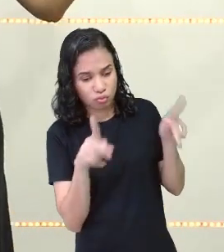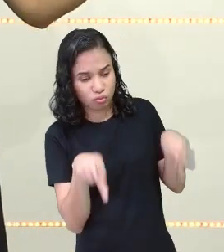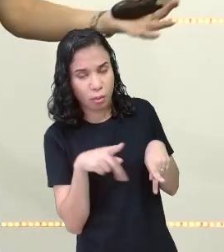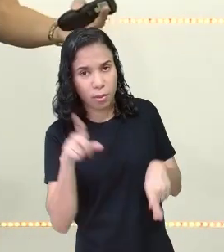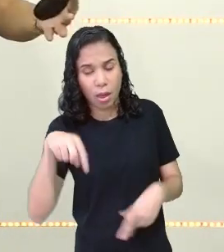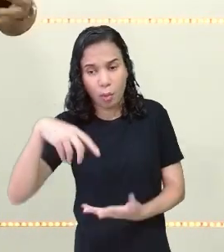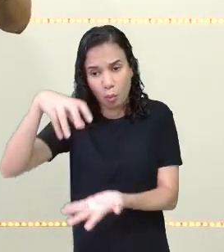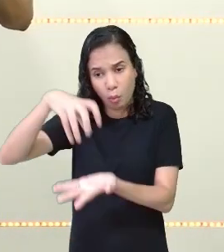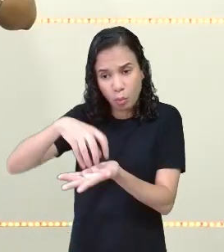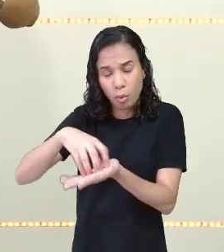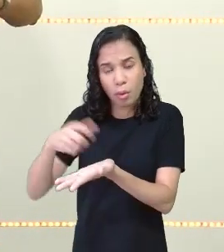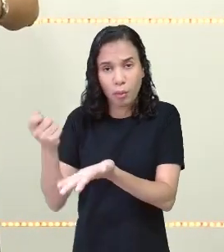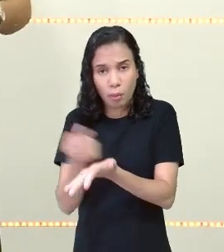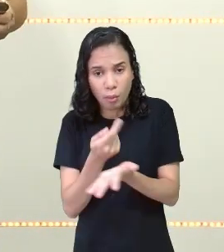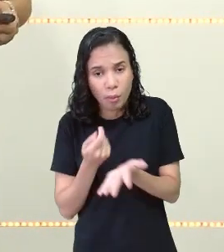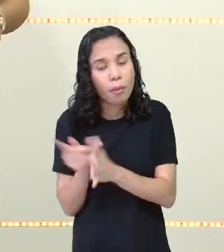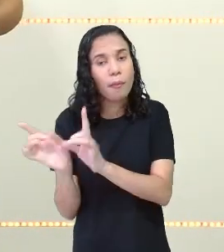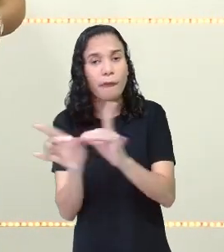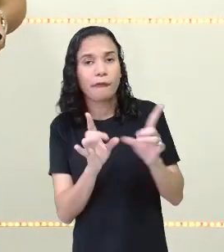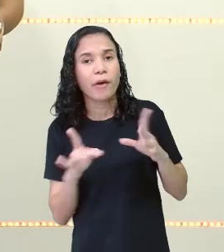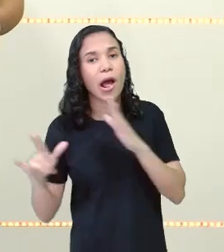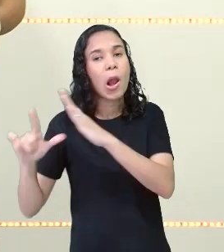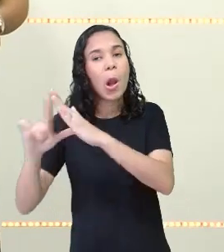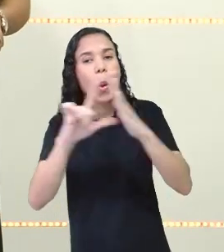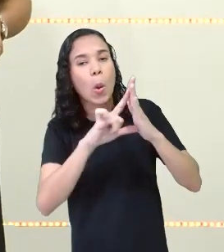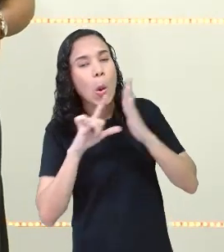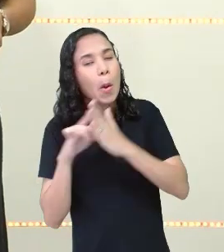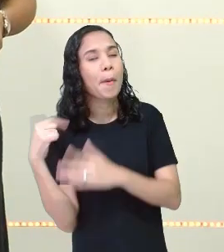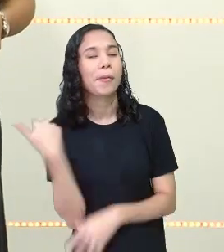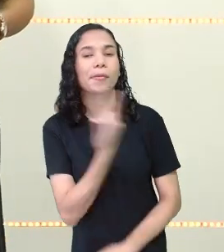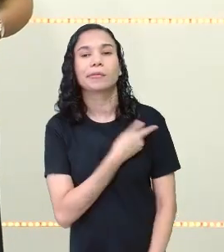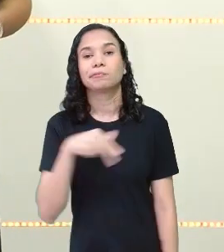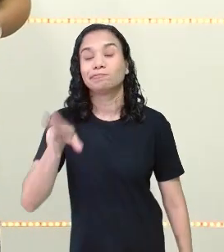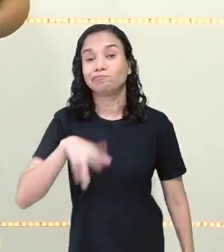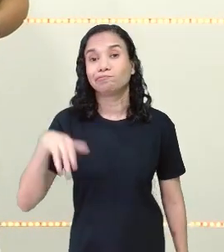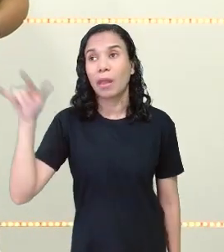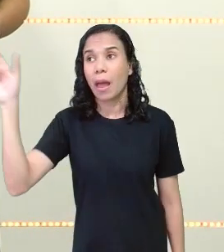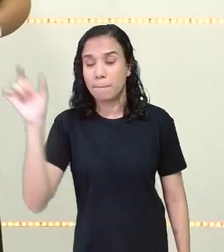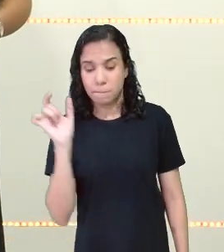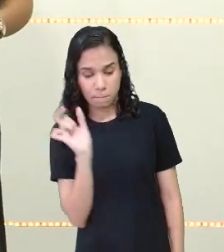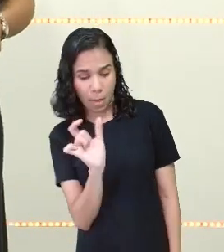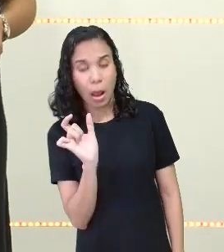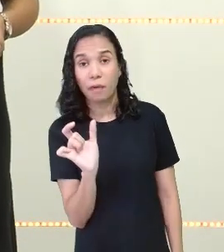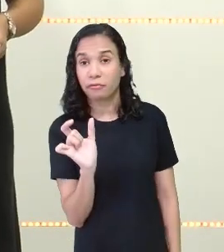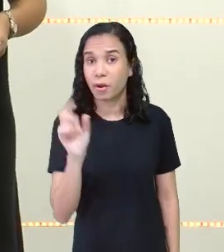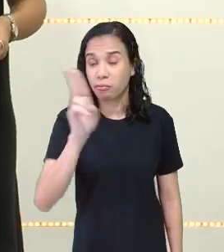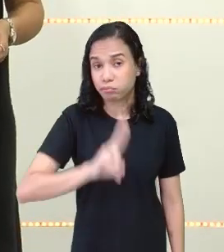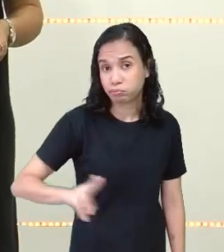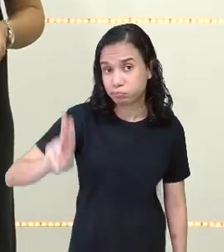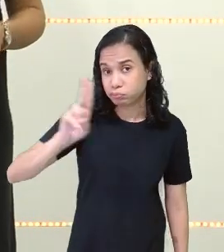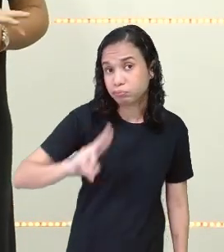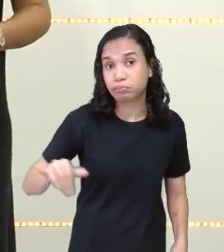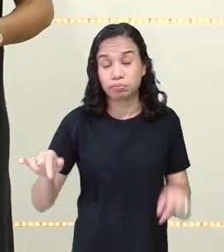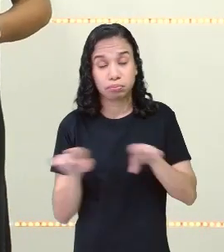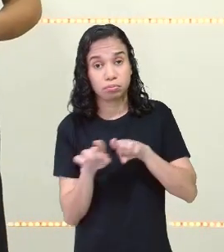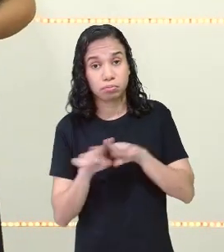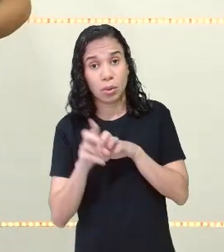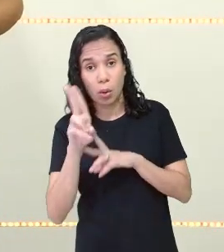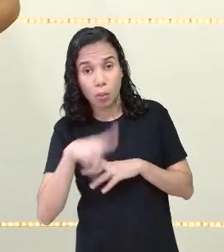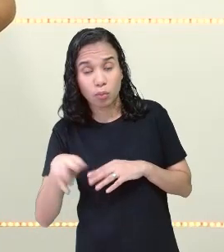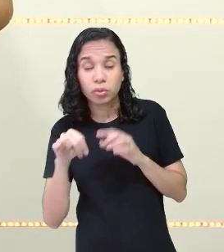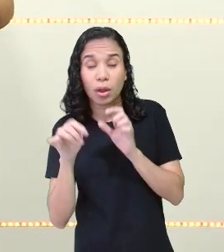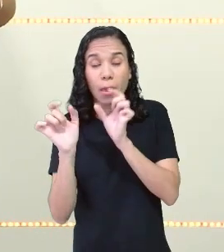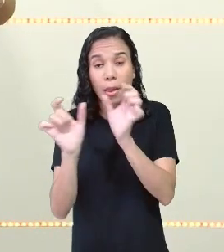centro de compras, um local que tem muitas lojas. E nós falamos essas palavras, né? Usamos esses